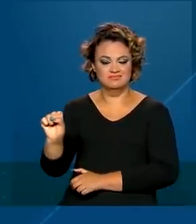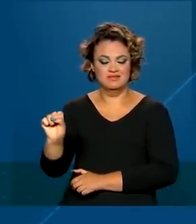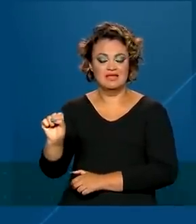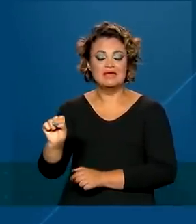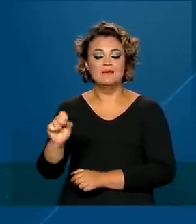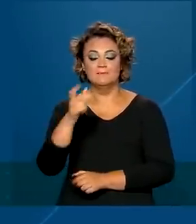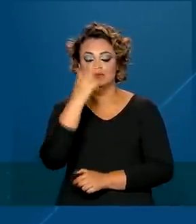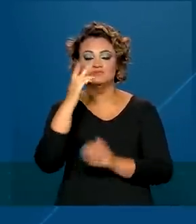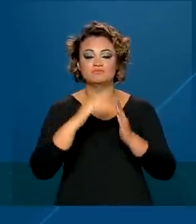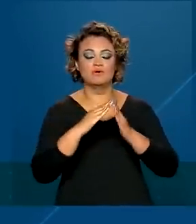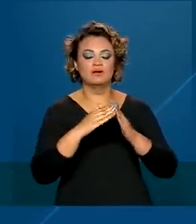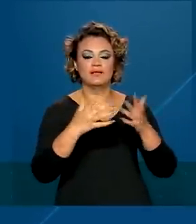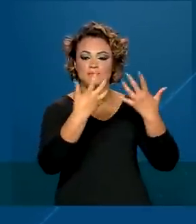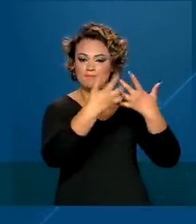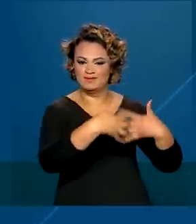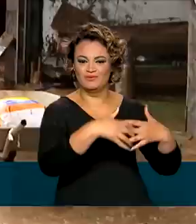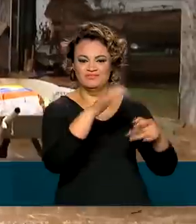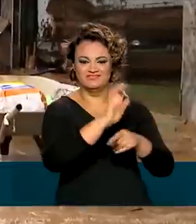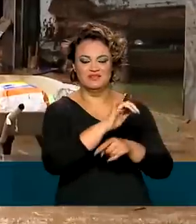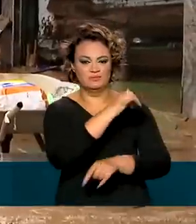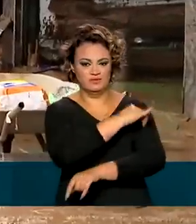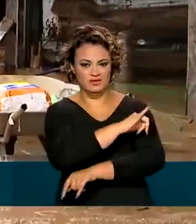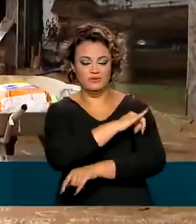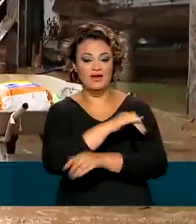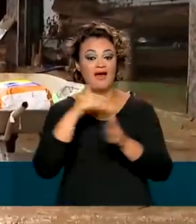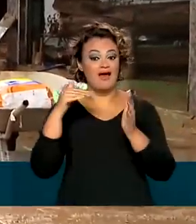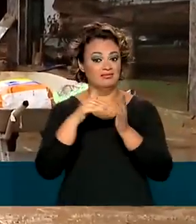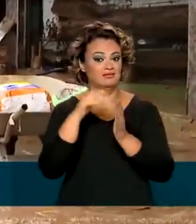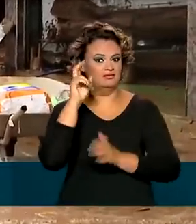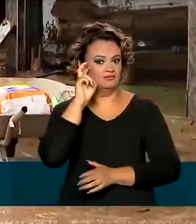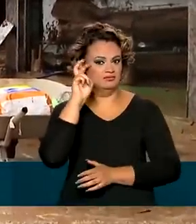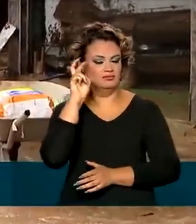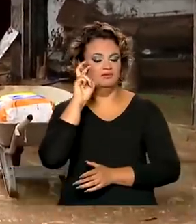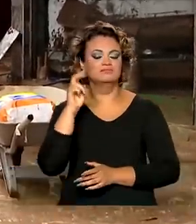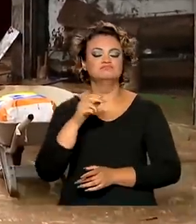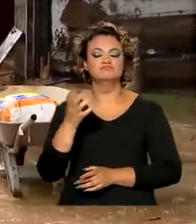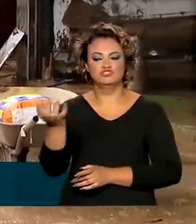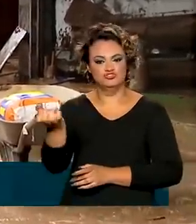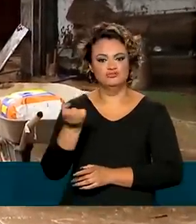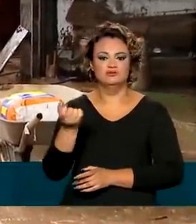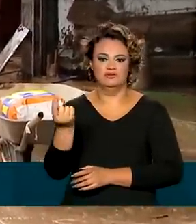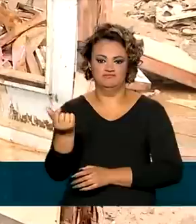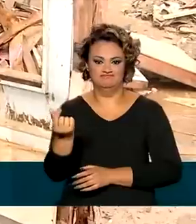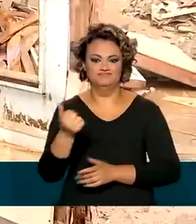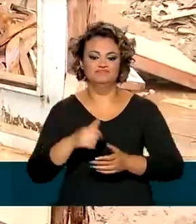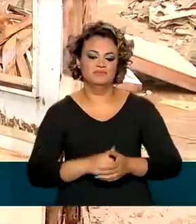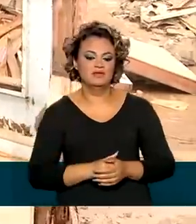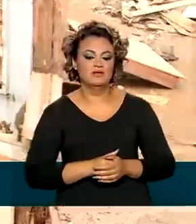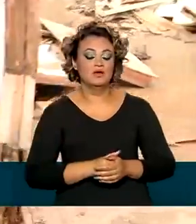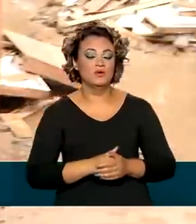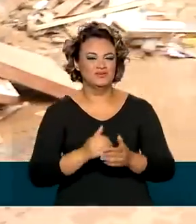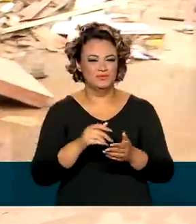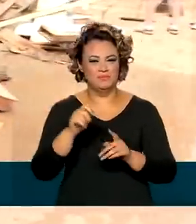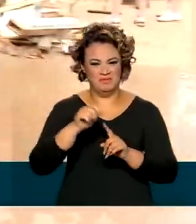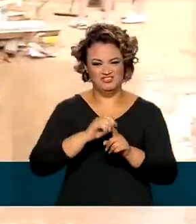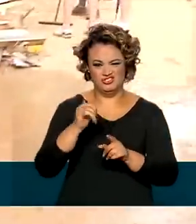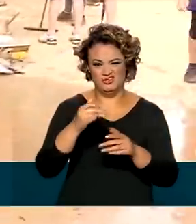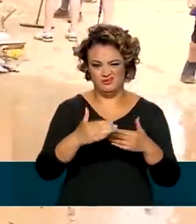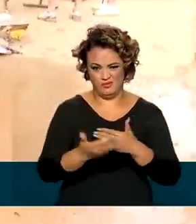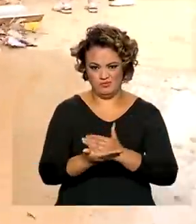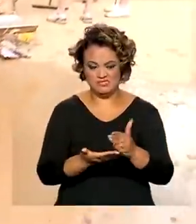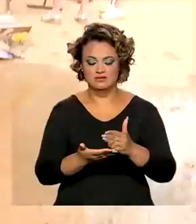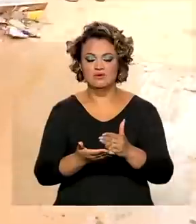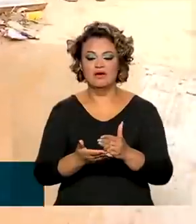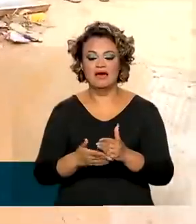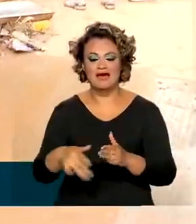Os moradores de Petrópolis, por exemplo, têm até esta quinta-feira para retirar o dinheiro. No início do ano, o município do Rio de